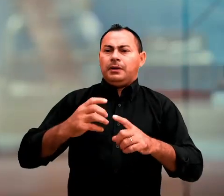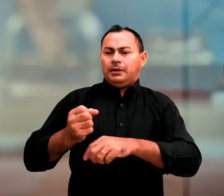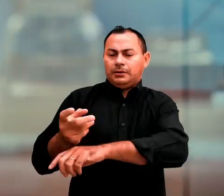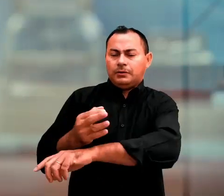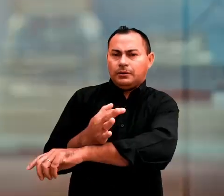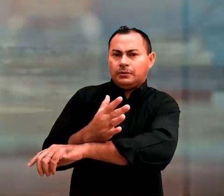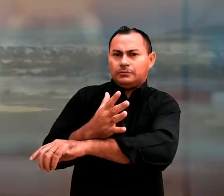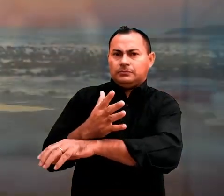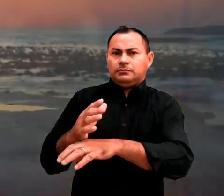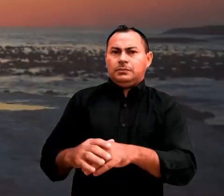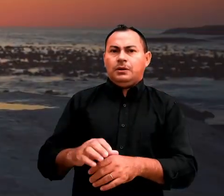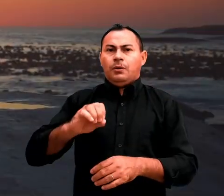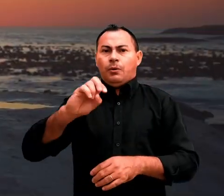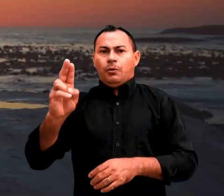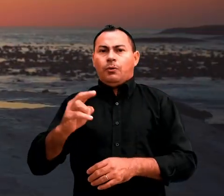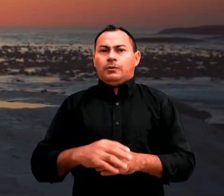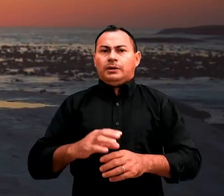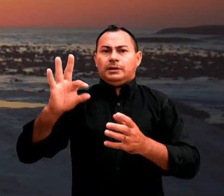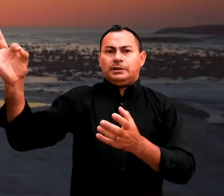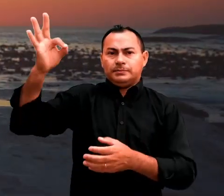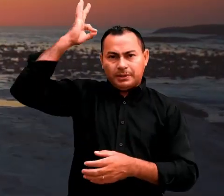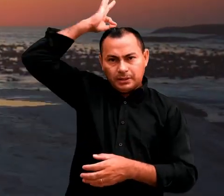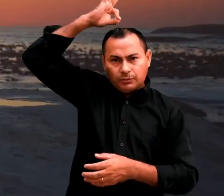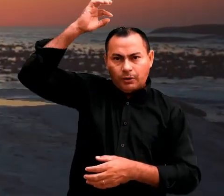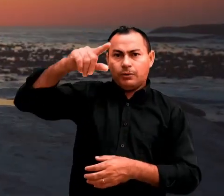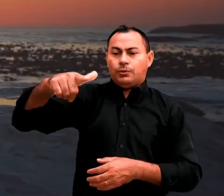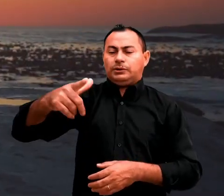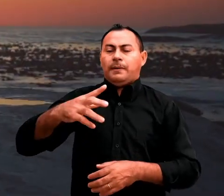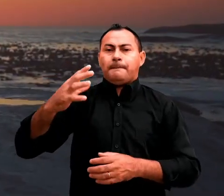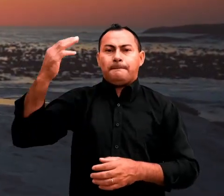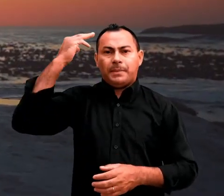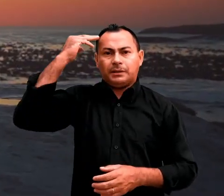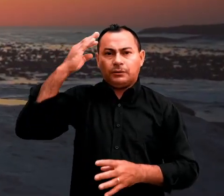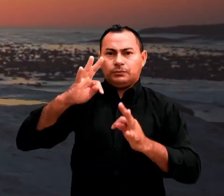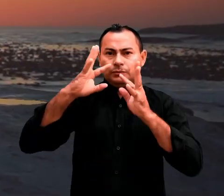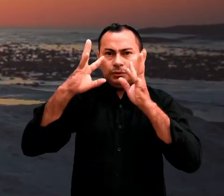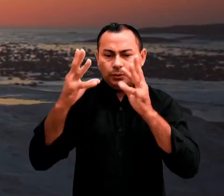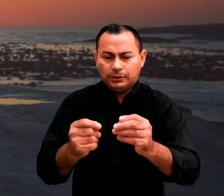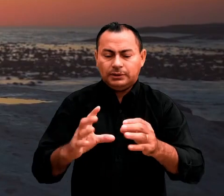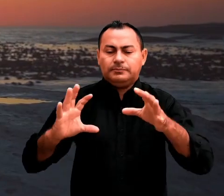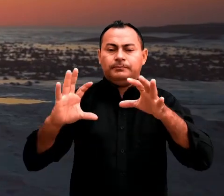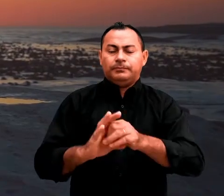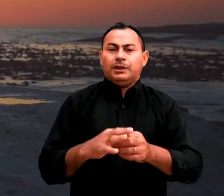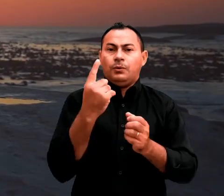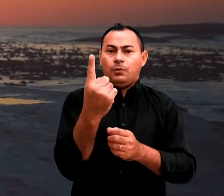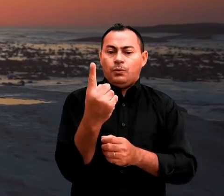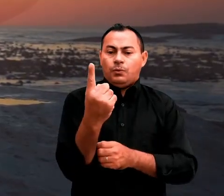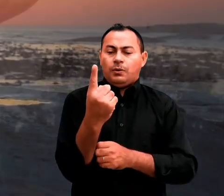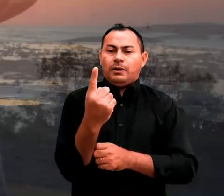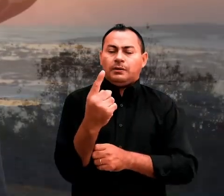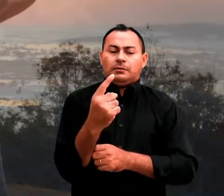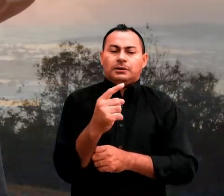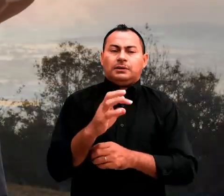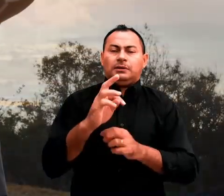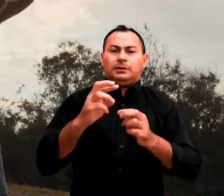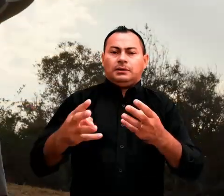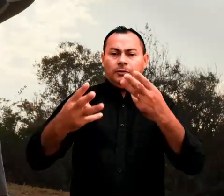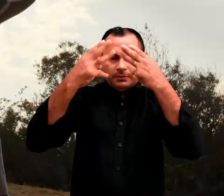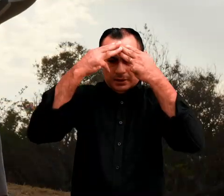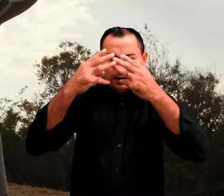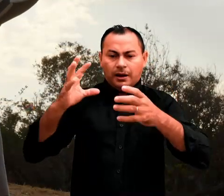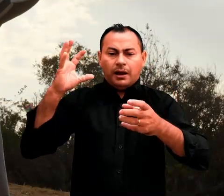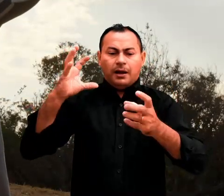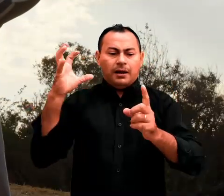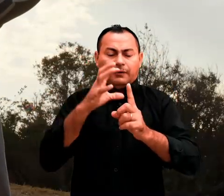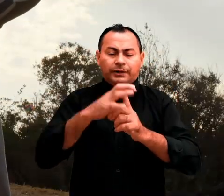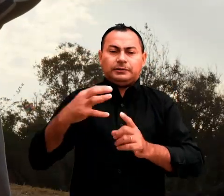uma emocional, uma espiritual e outra mental. Todas interligadas. Se uma parte é traumatizada, isso